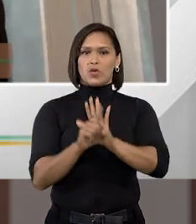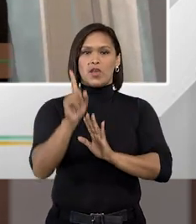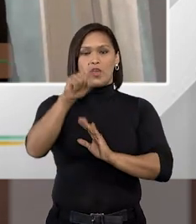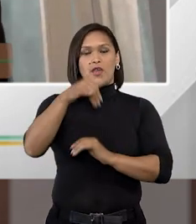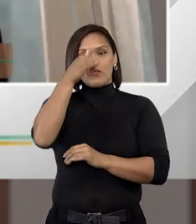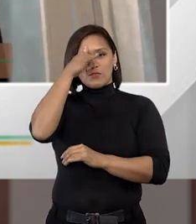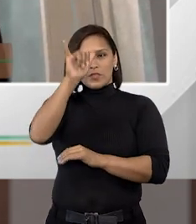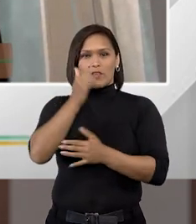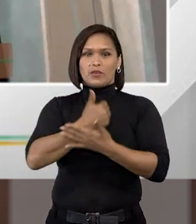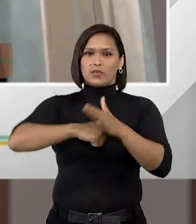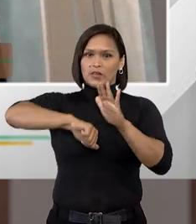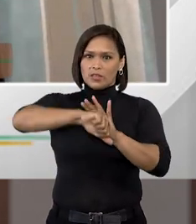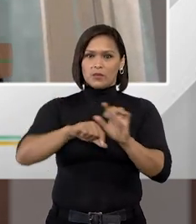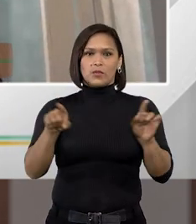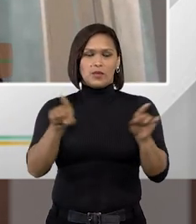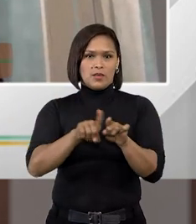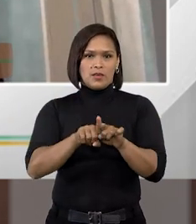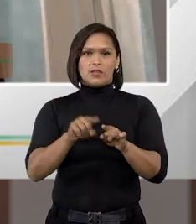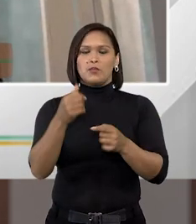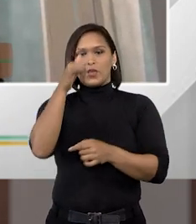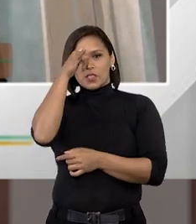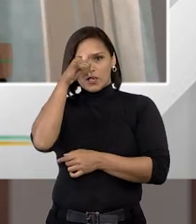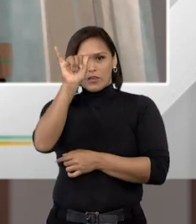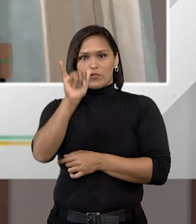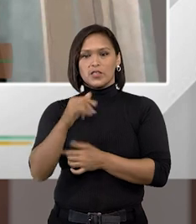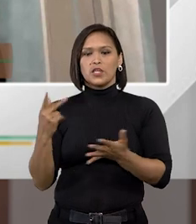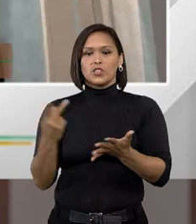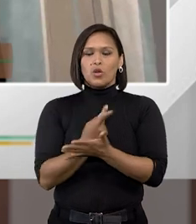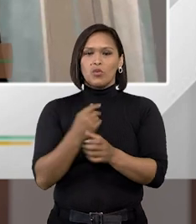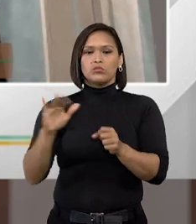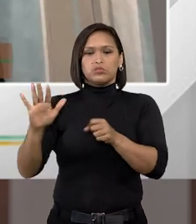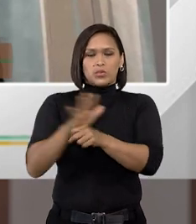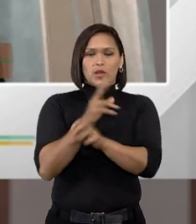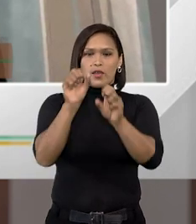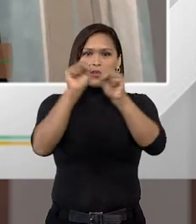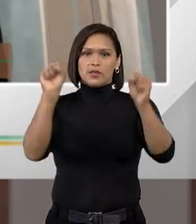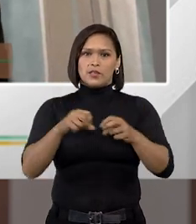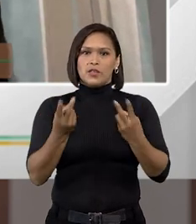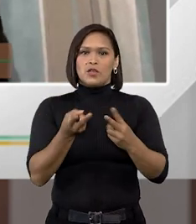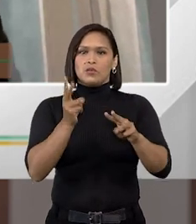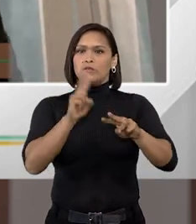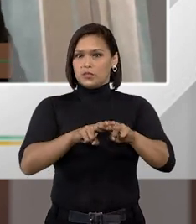os crimes e consequentemente uma forma de evitar os presídios totalmente